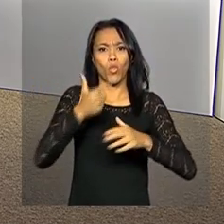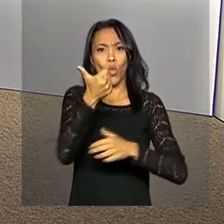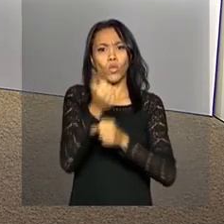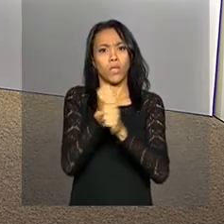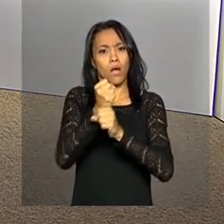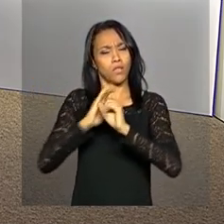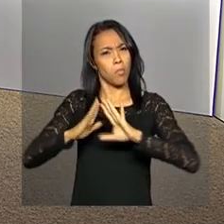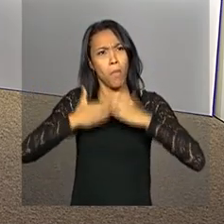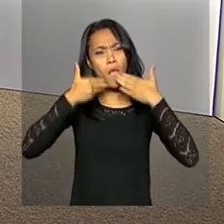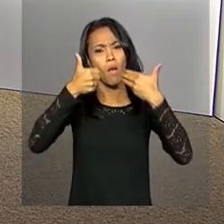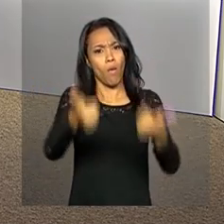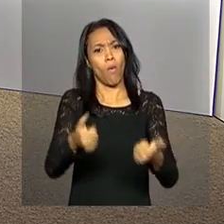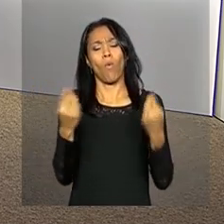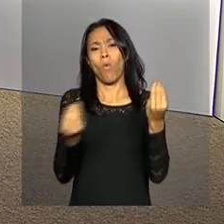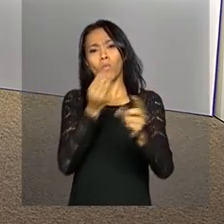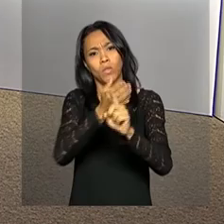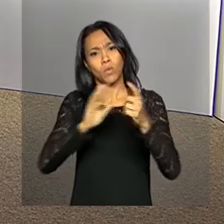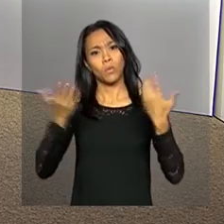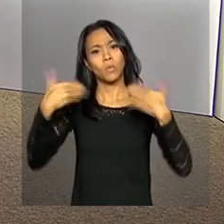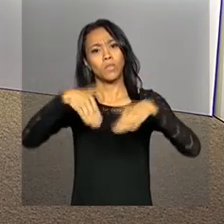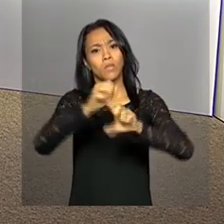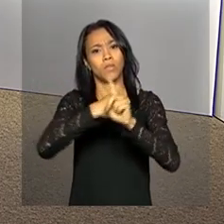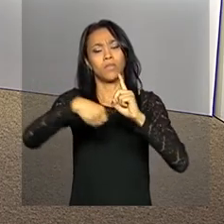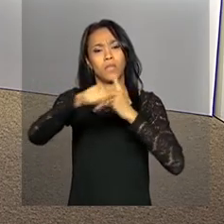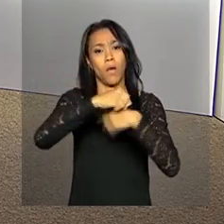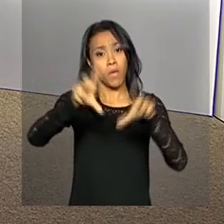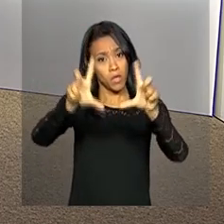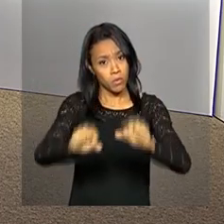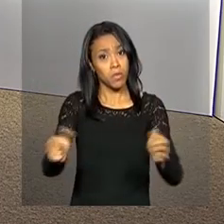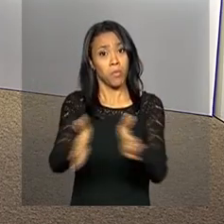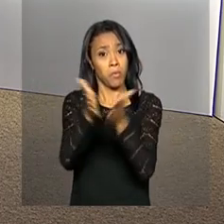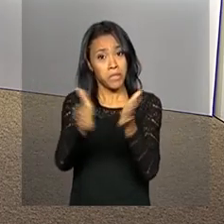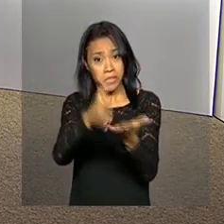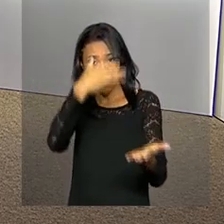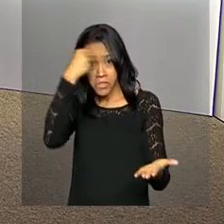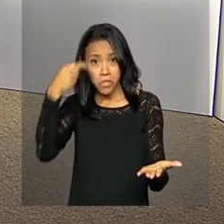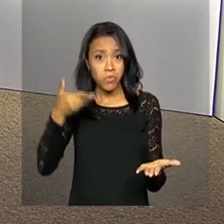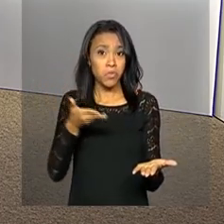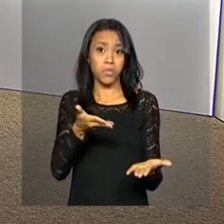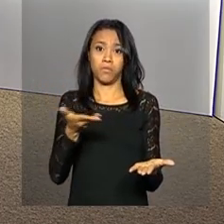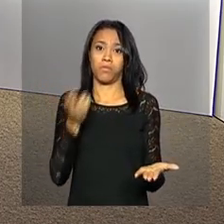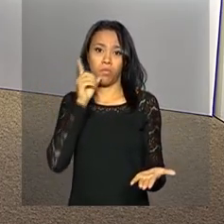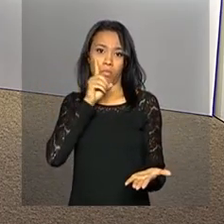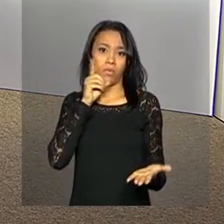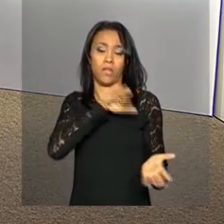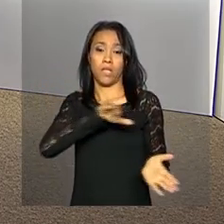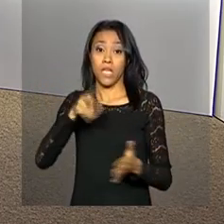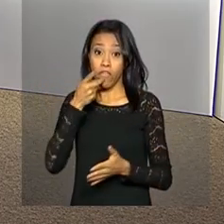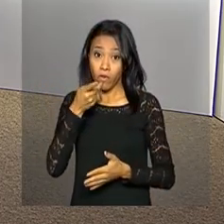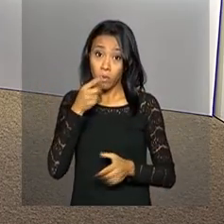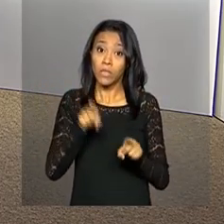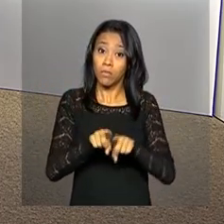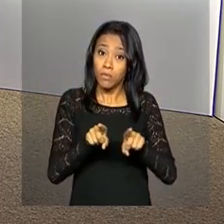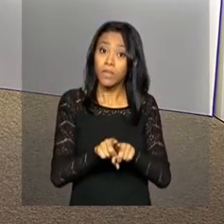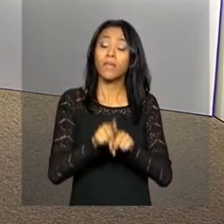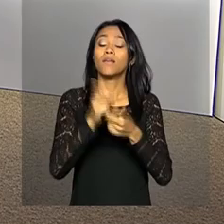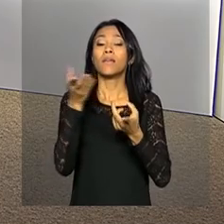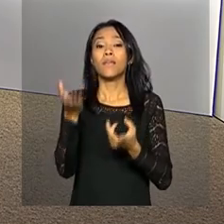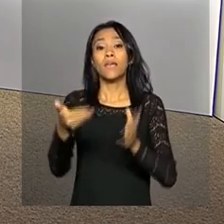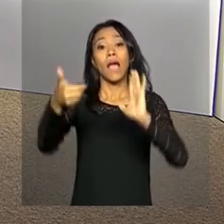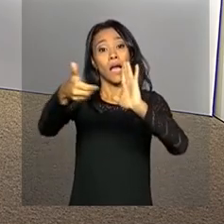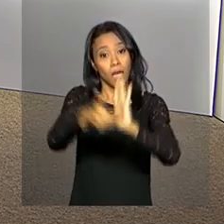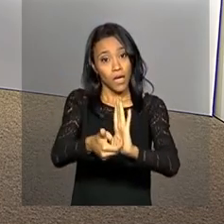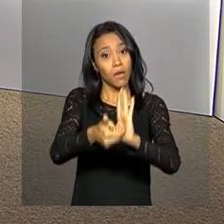avanços, à inclusão social e à redução da pobreza. Jacques Wagner também considerou que a decisão da Câmara dos Deputados